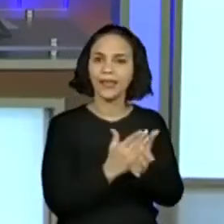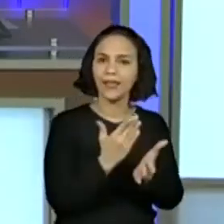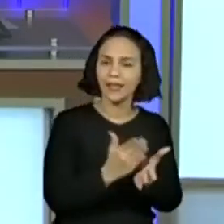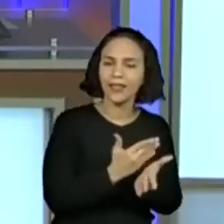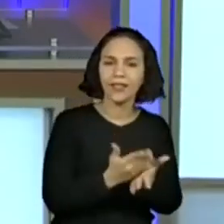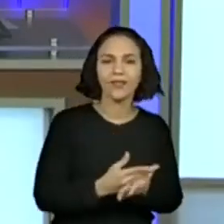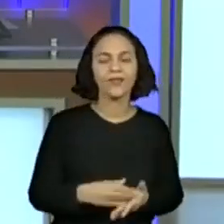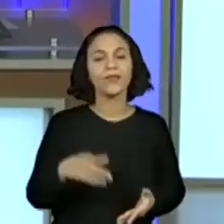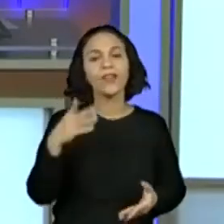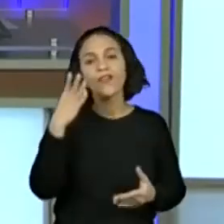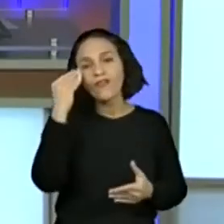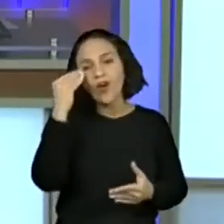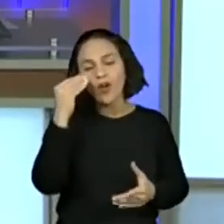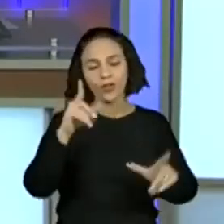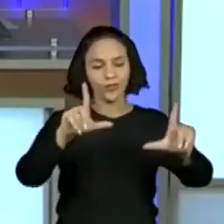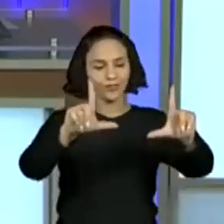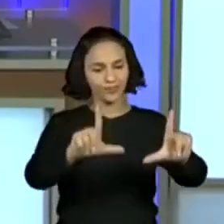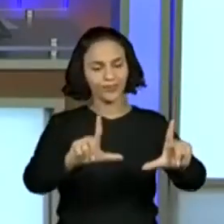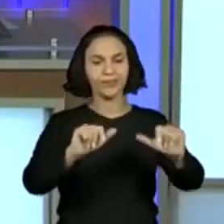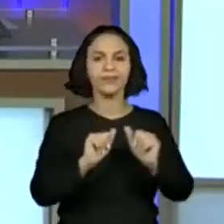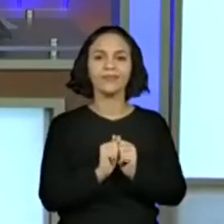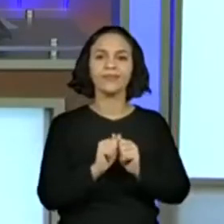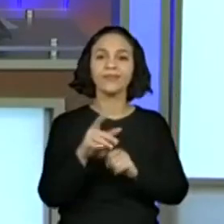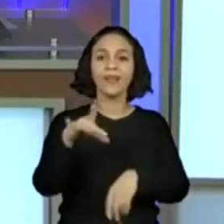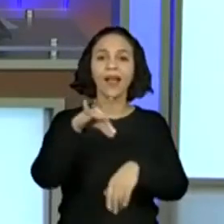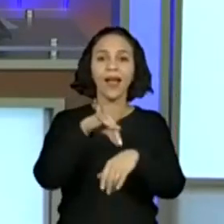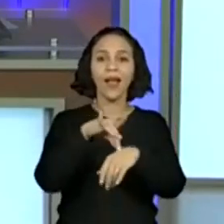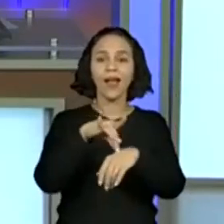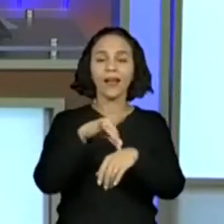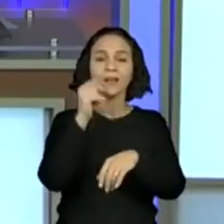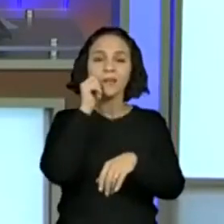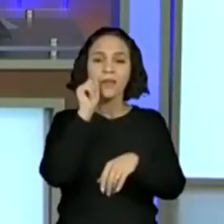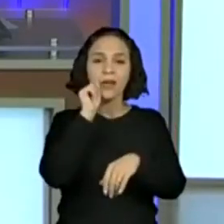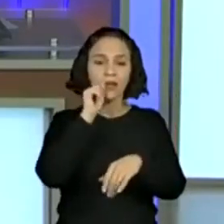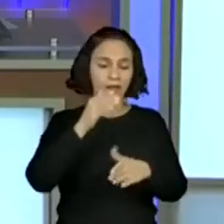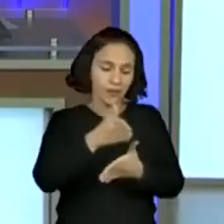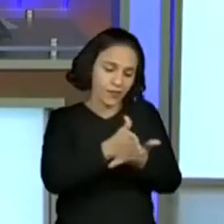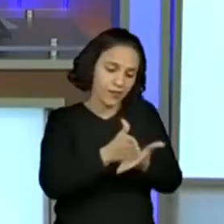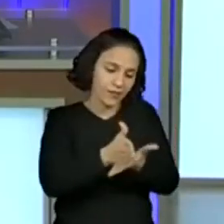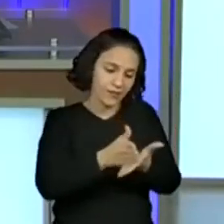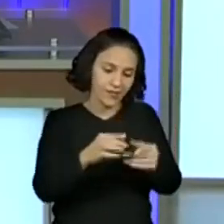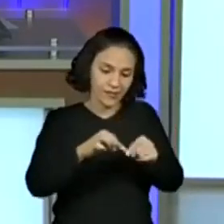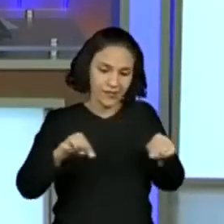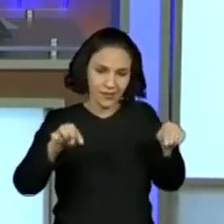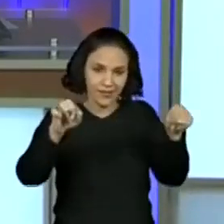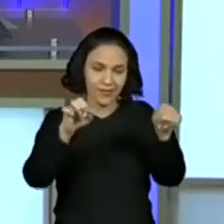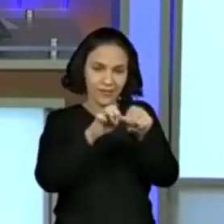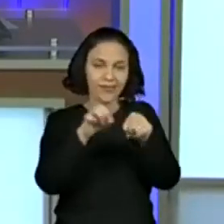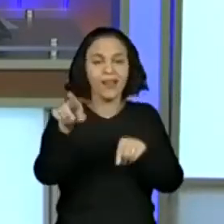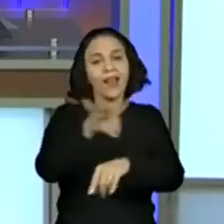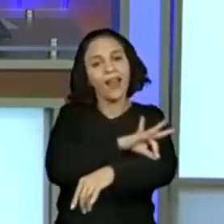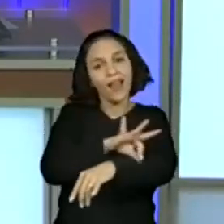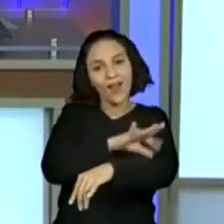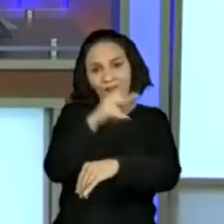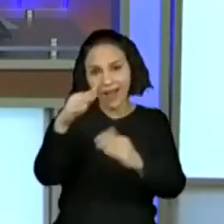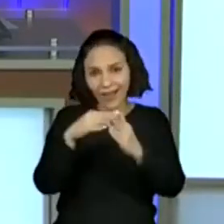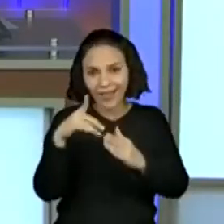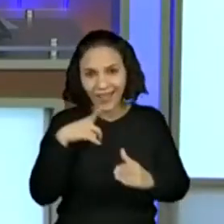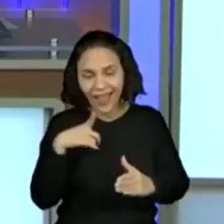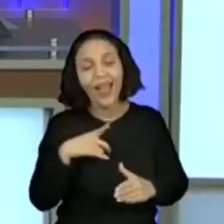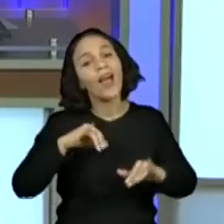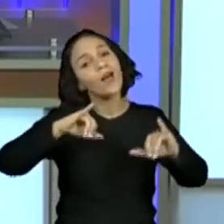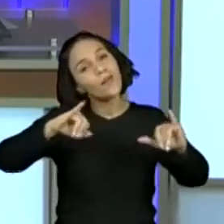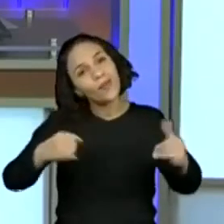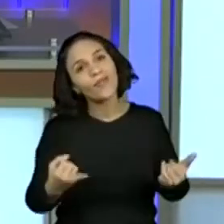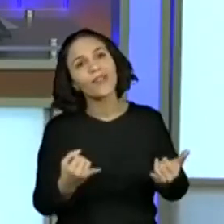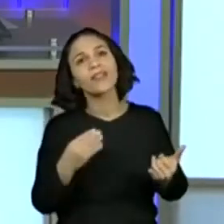um porta-retrato, a tábua de carne da mãe, utiliza a régua que eu sei que você tem em casa e realize